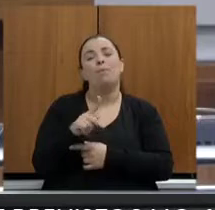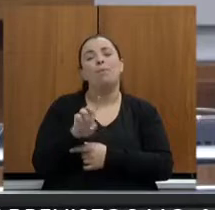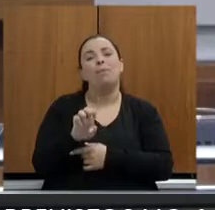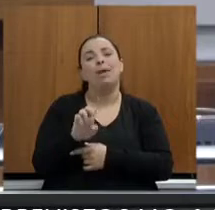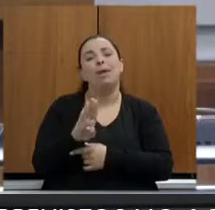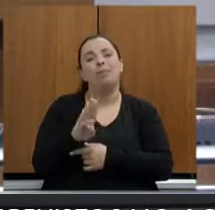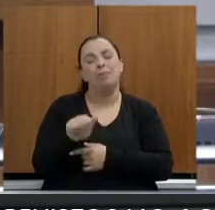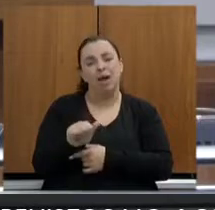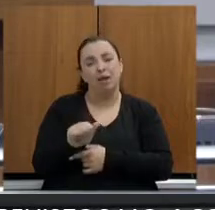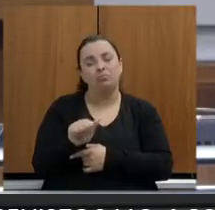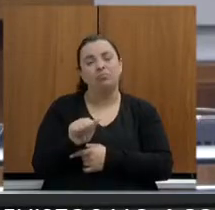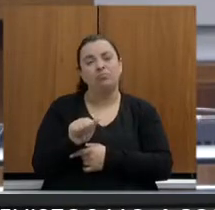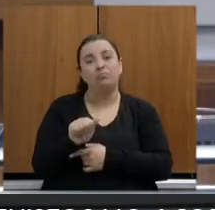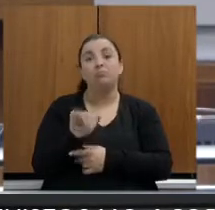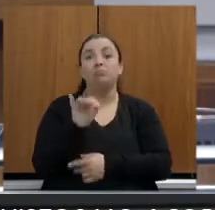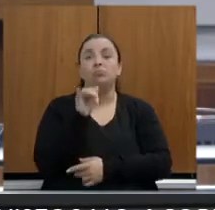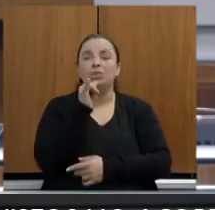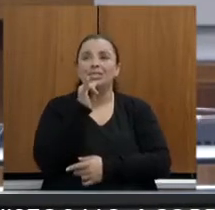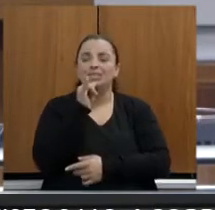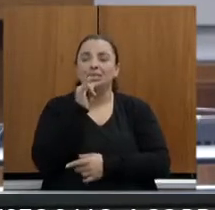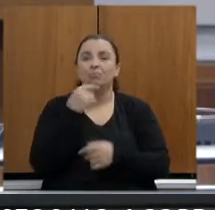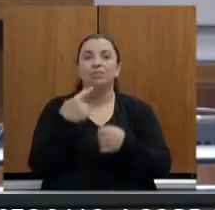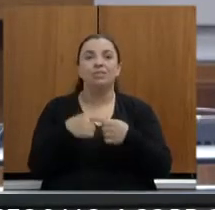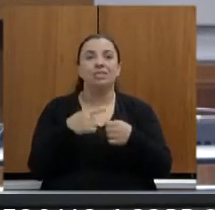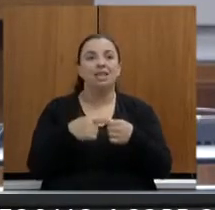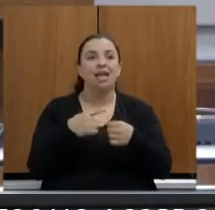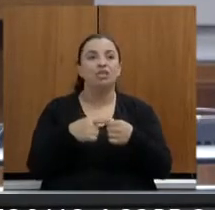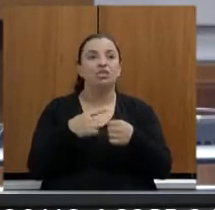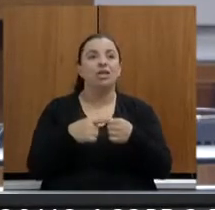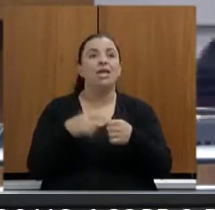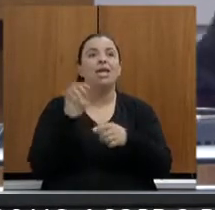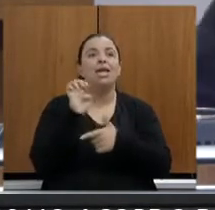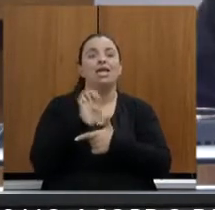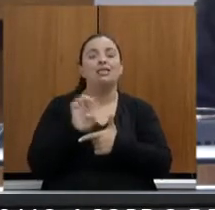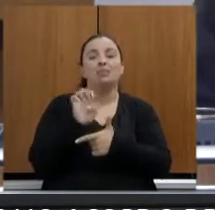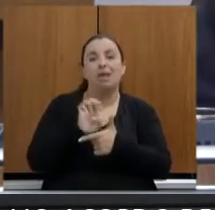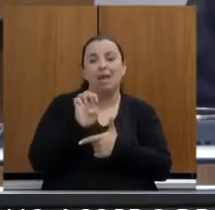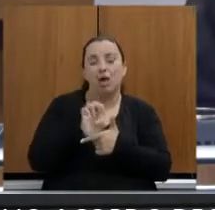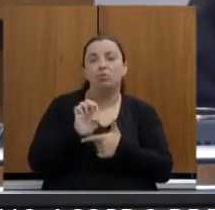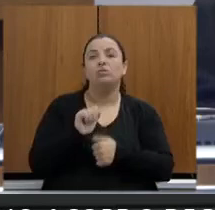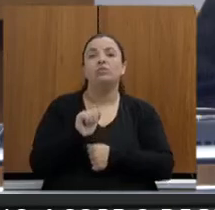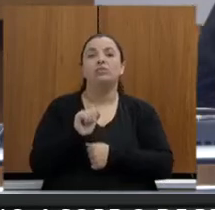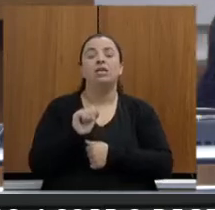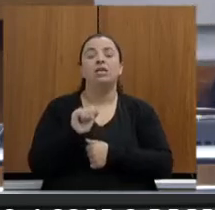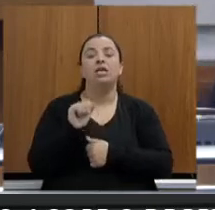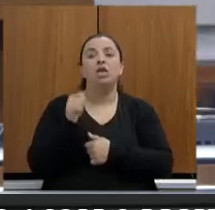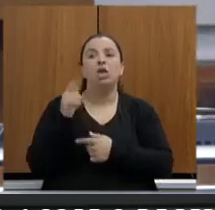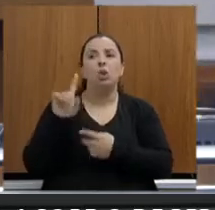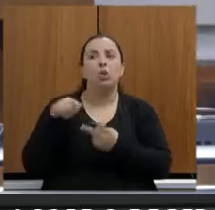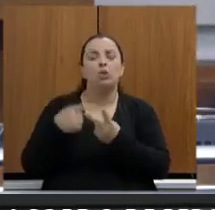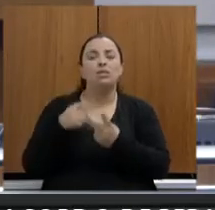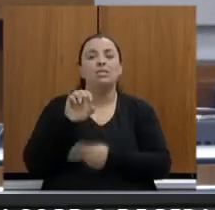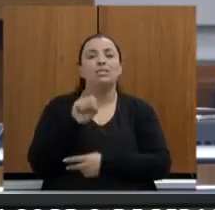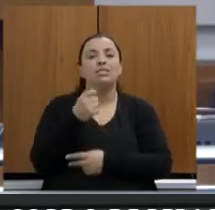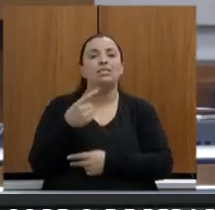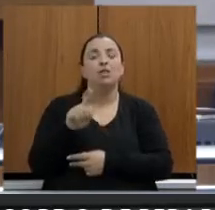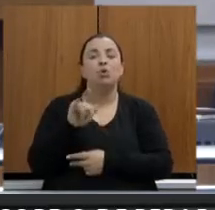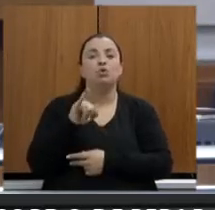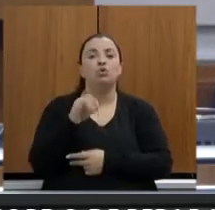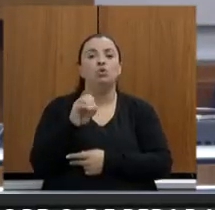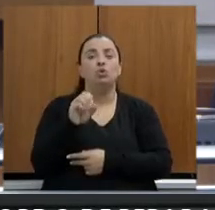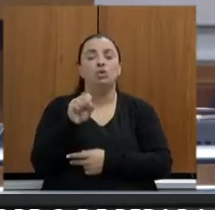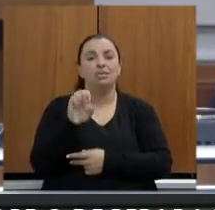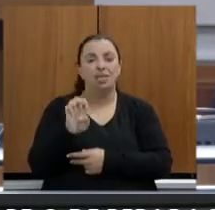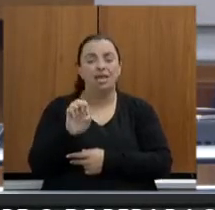Luiz? Esmeralda, São José da Varginha. Que é uma prioridade. Que é uma prioridade do governo. Essa originalmente é uma